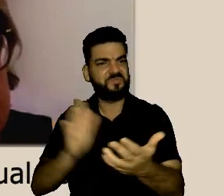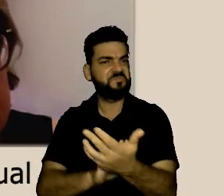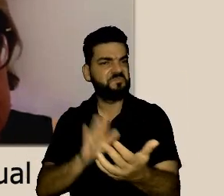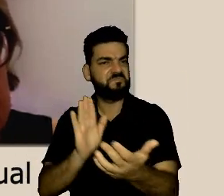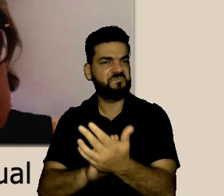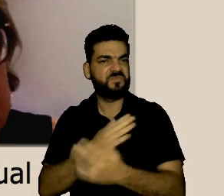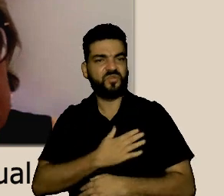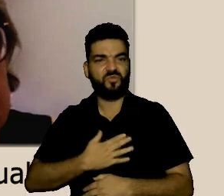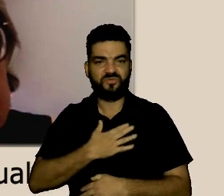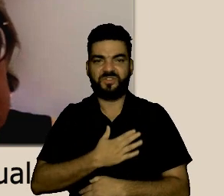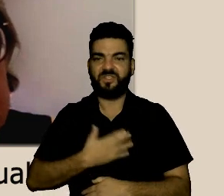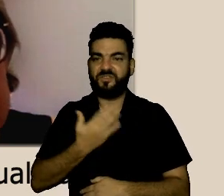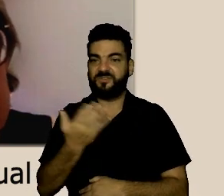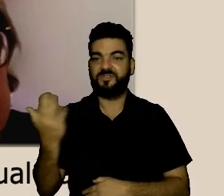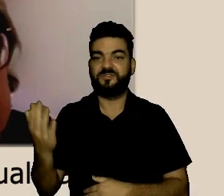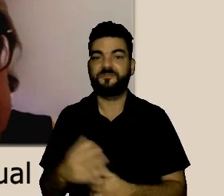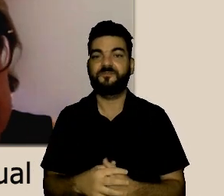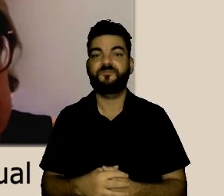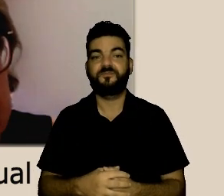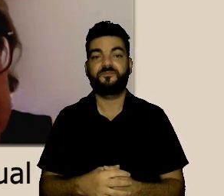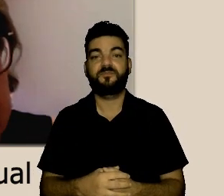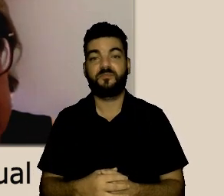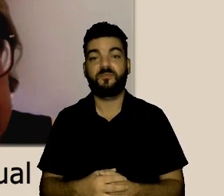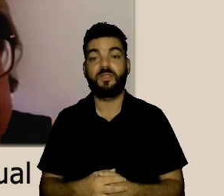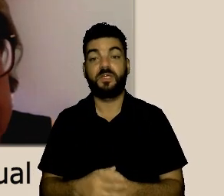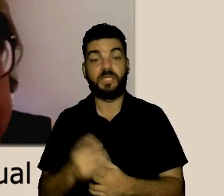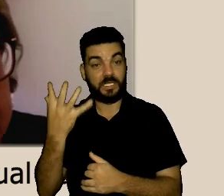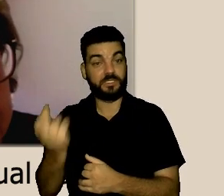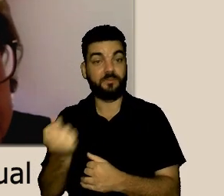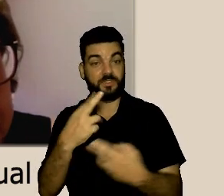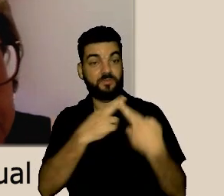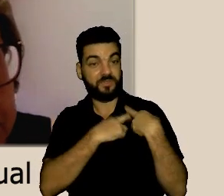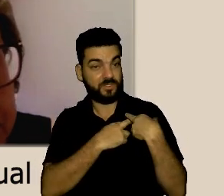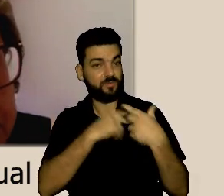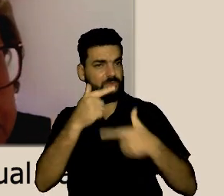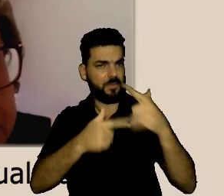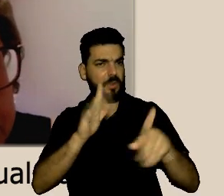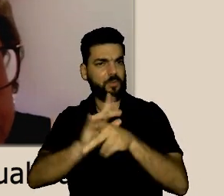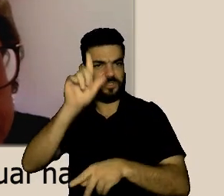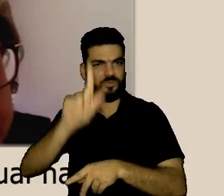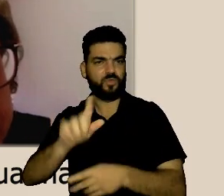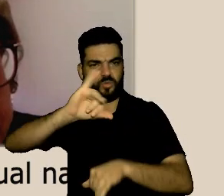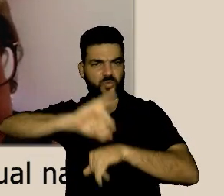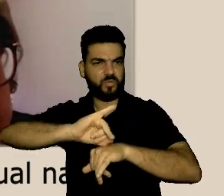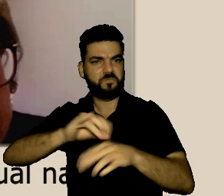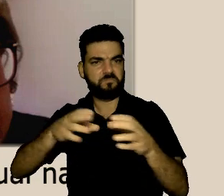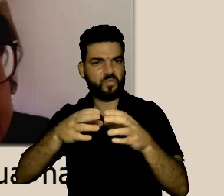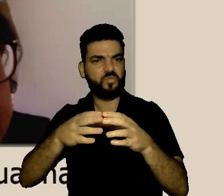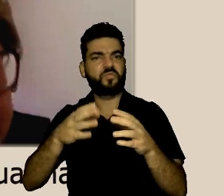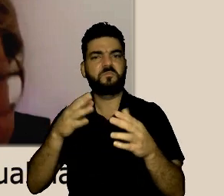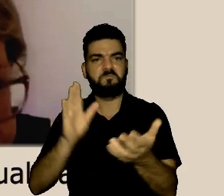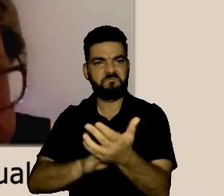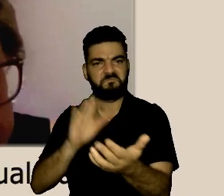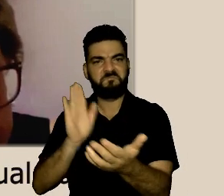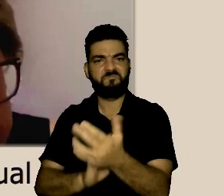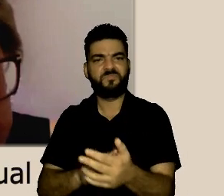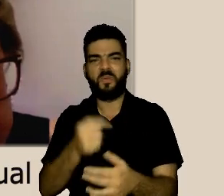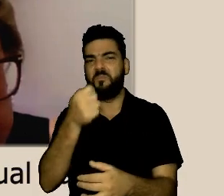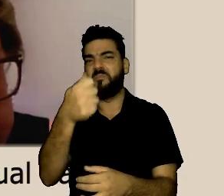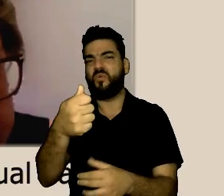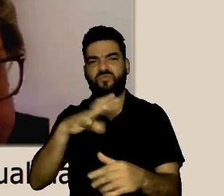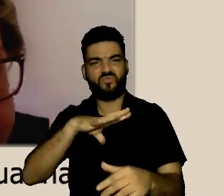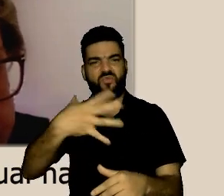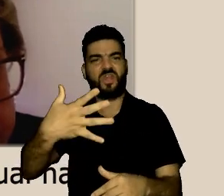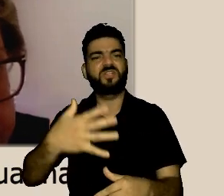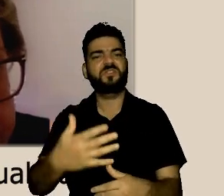Veiga diz que é muito lindo e inspirador ver as palavras da Jocelyn e que assume a responsabilidade de sua